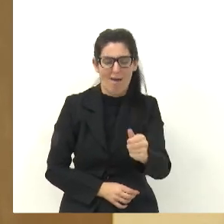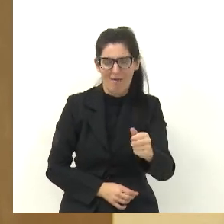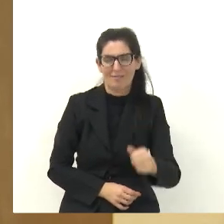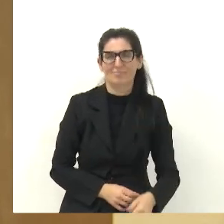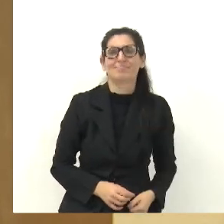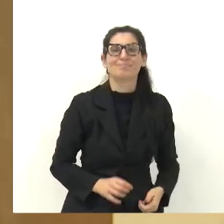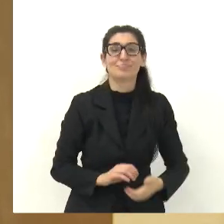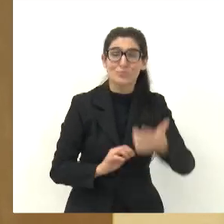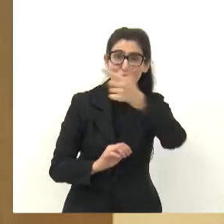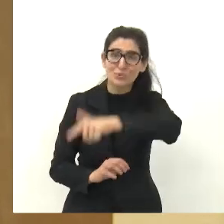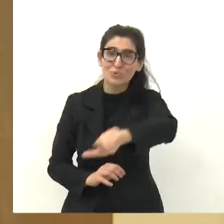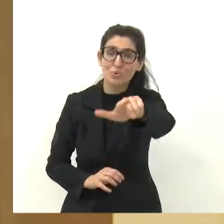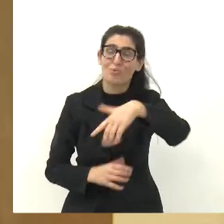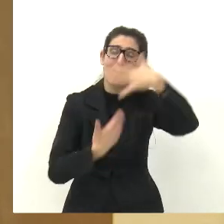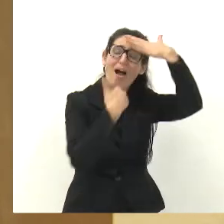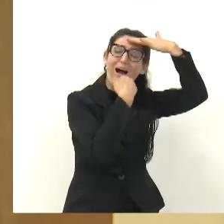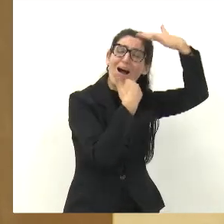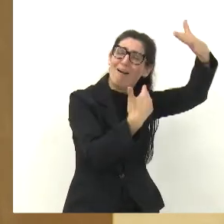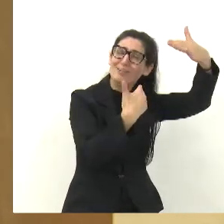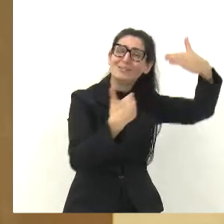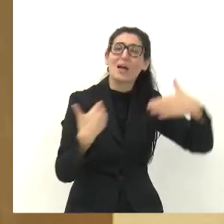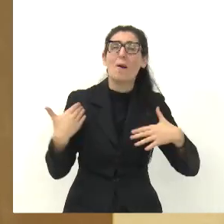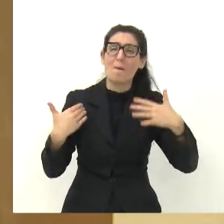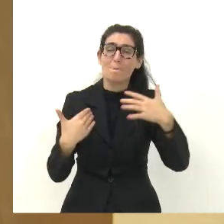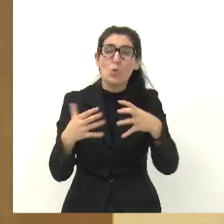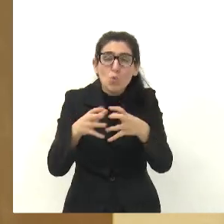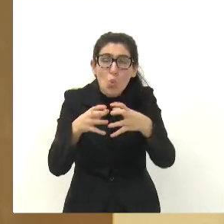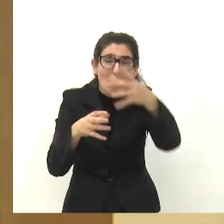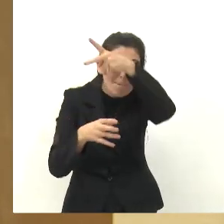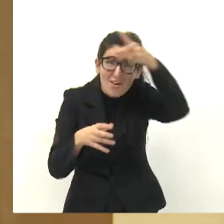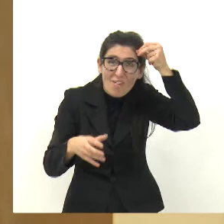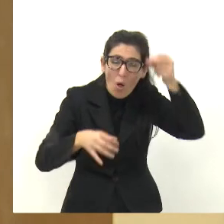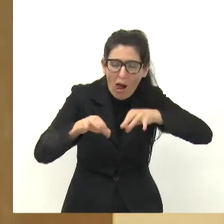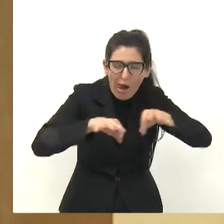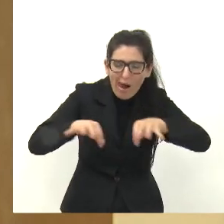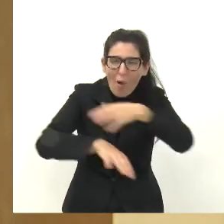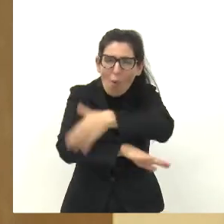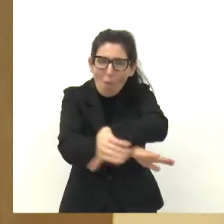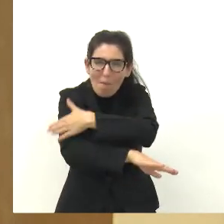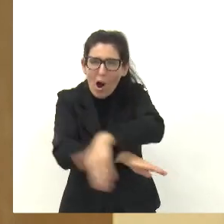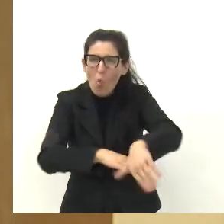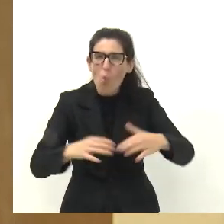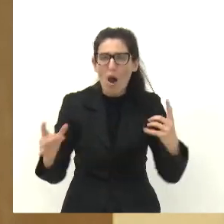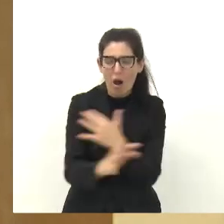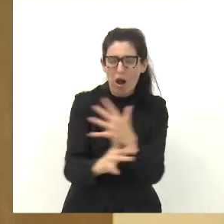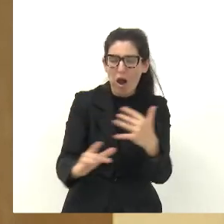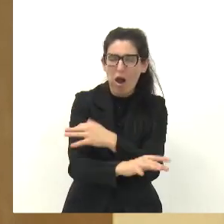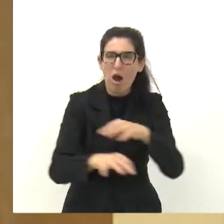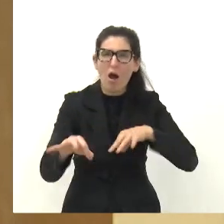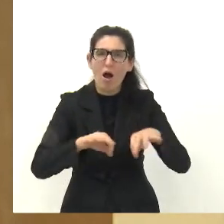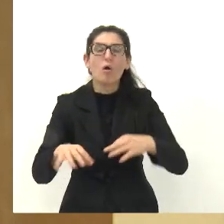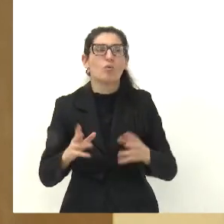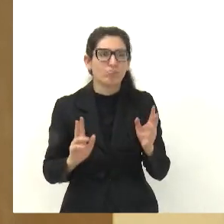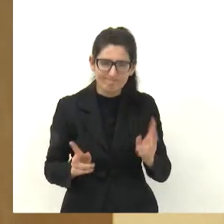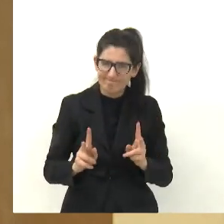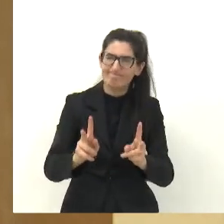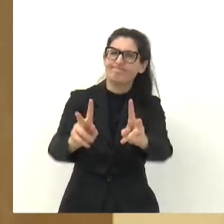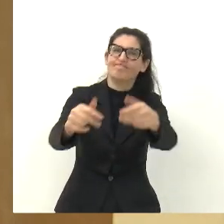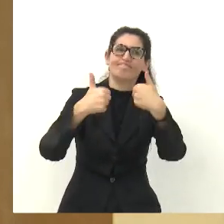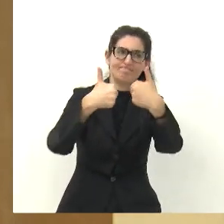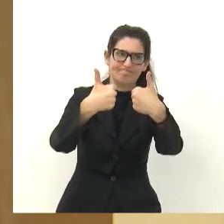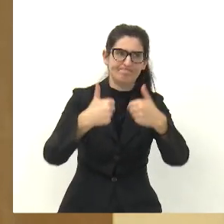aqui, mais uma vez, estar agradecendo a mobilidade urbana, que continue fazendo, pegue os pedidos, continue fazendo, para nós estarmos podendo falar